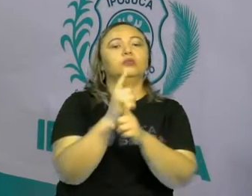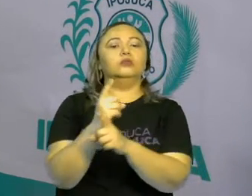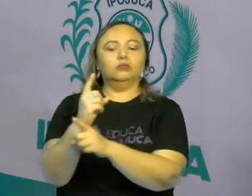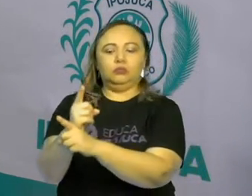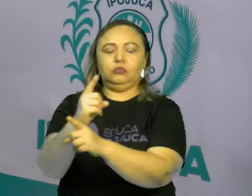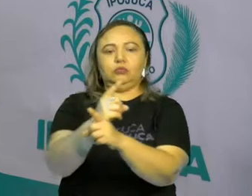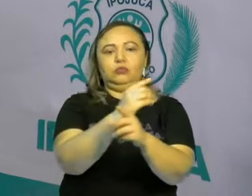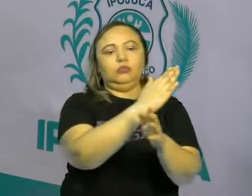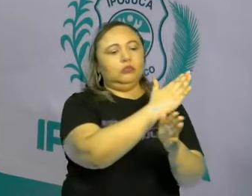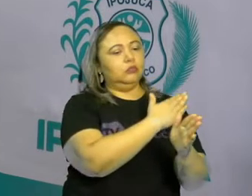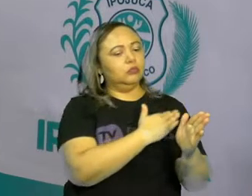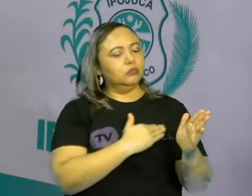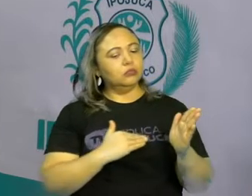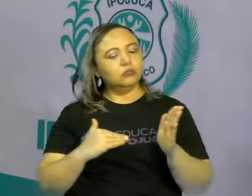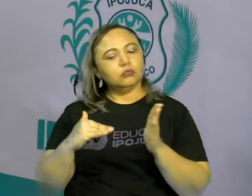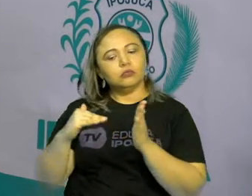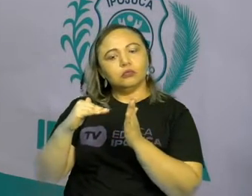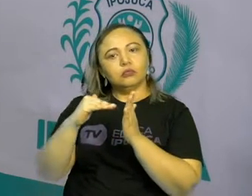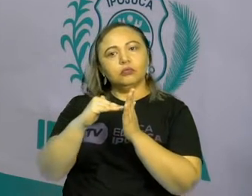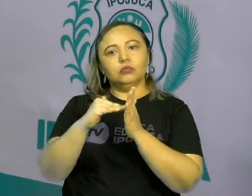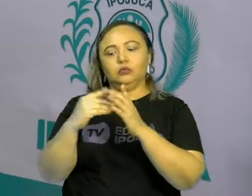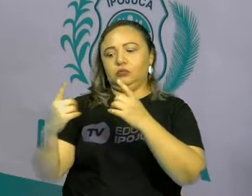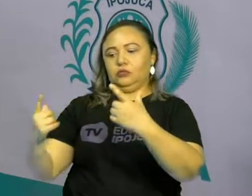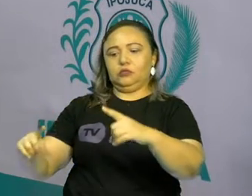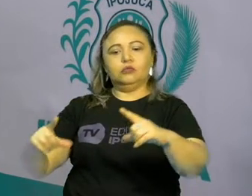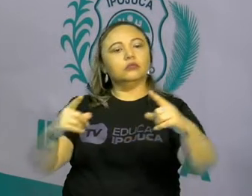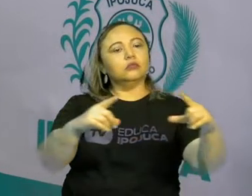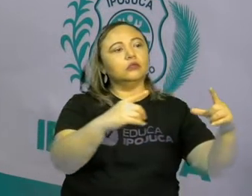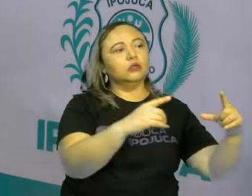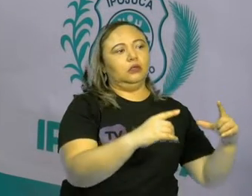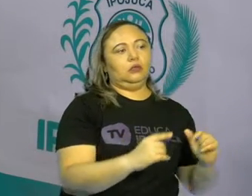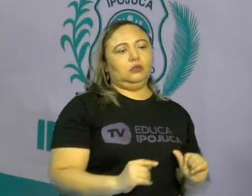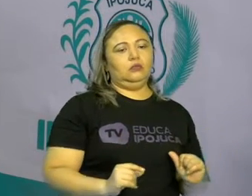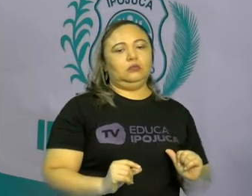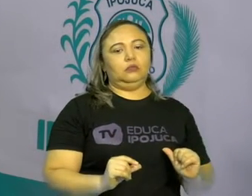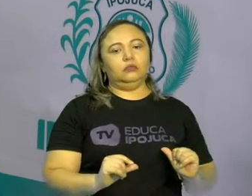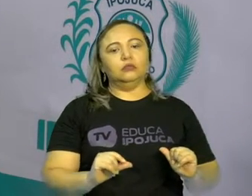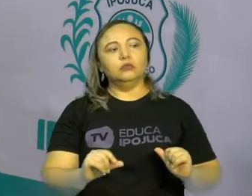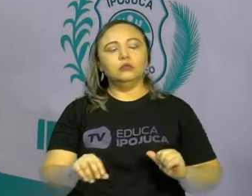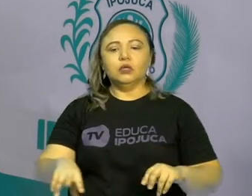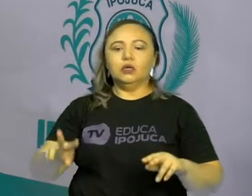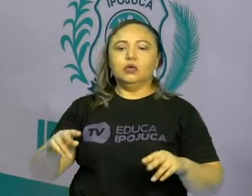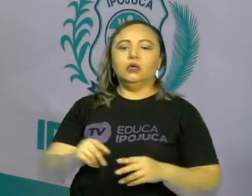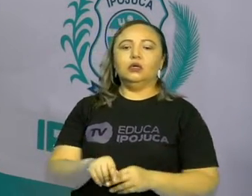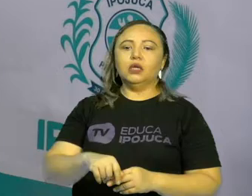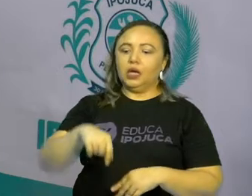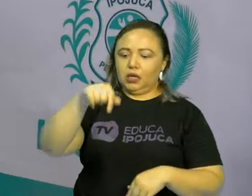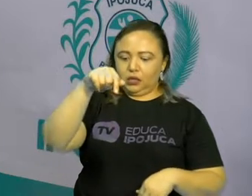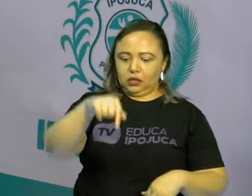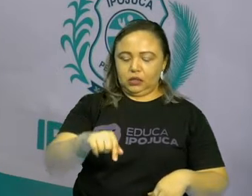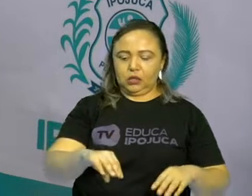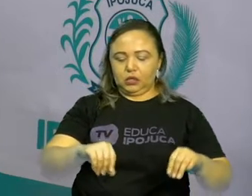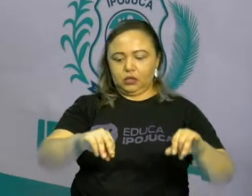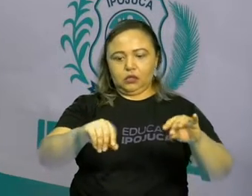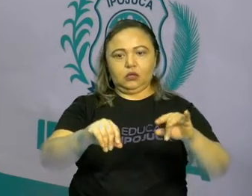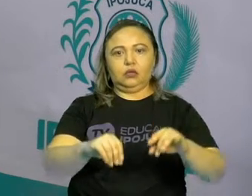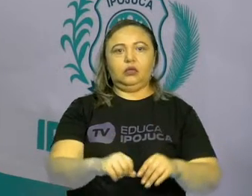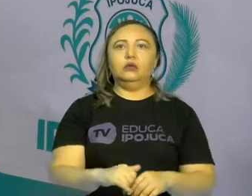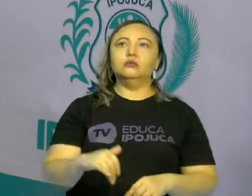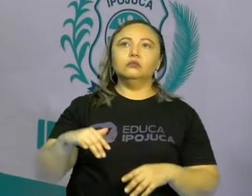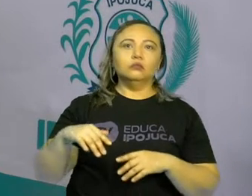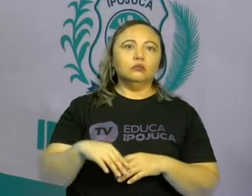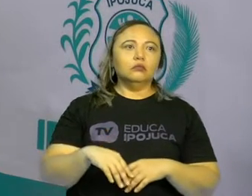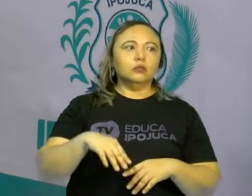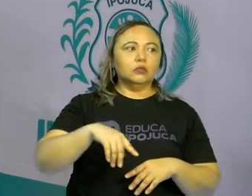por todas as partes do meio ambiente, ou seja, no ambiente terrestre, aéreo